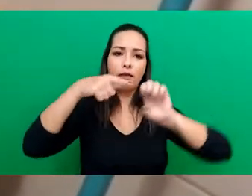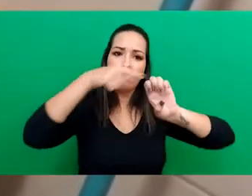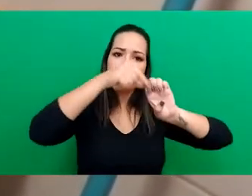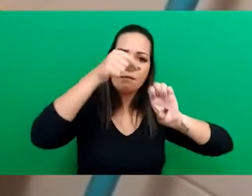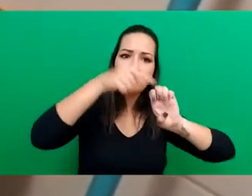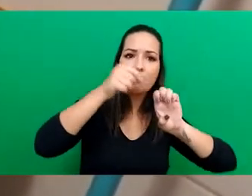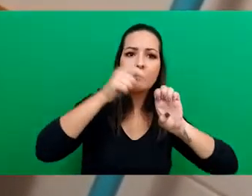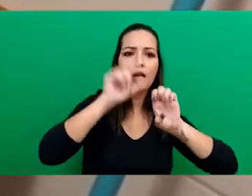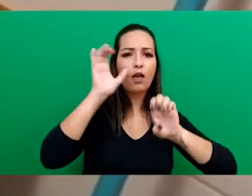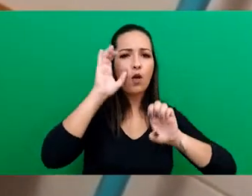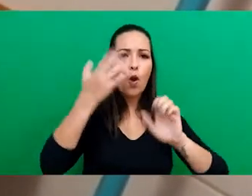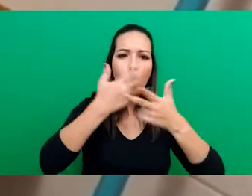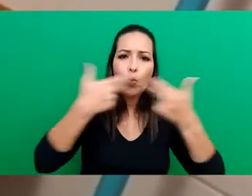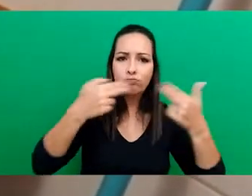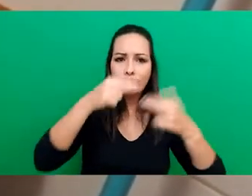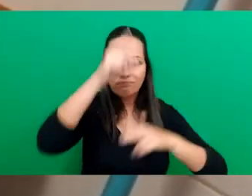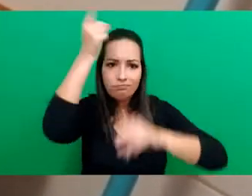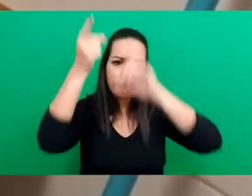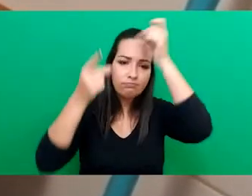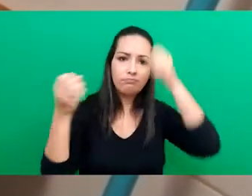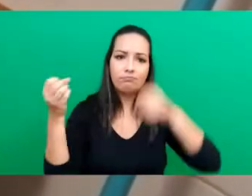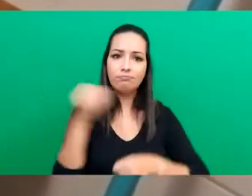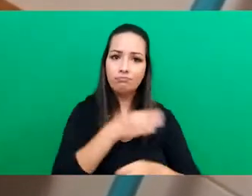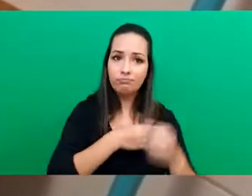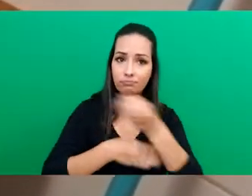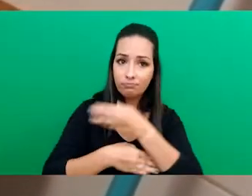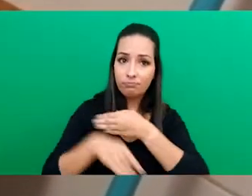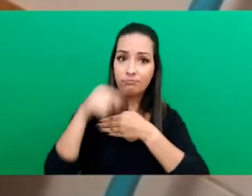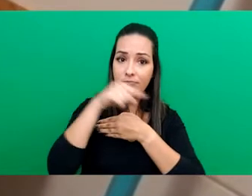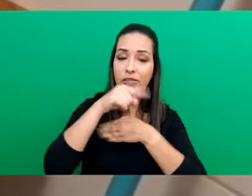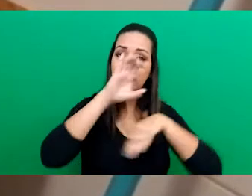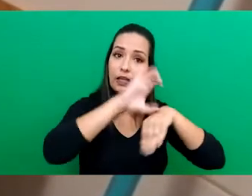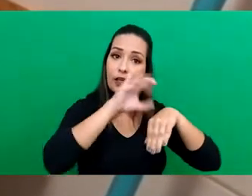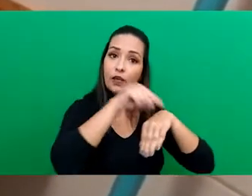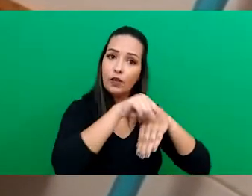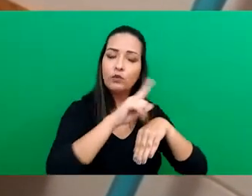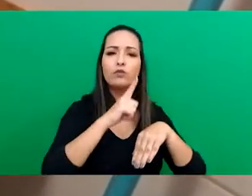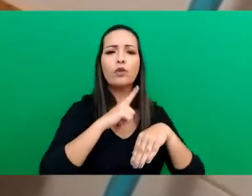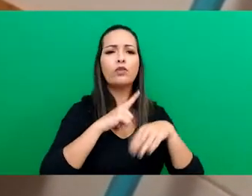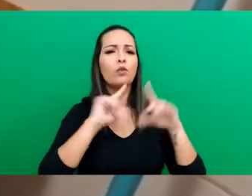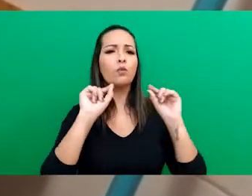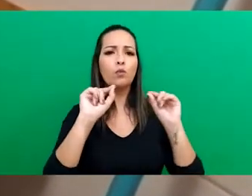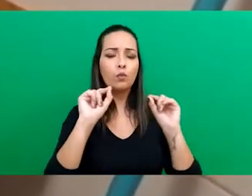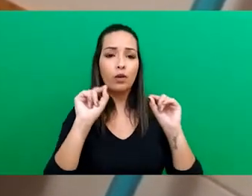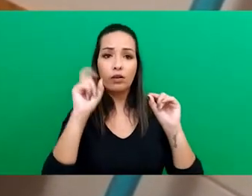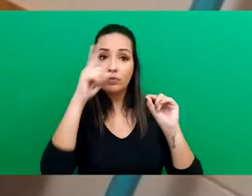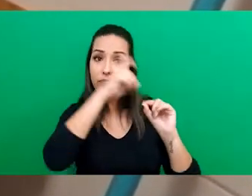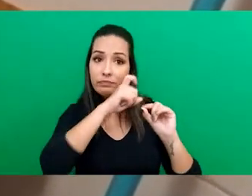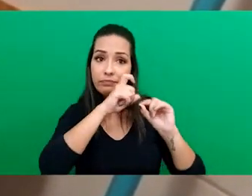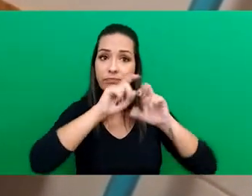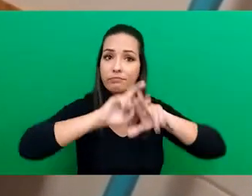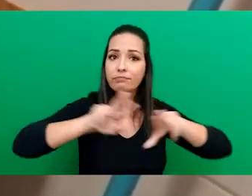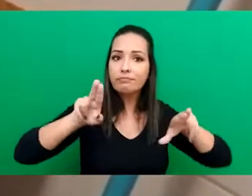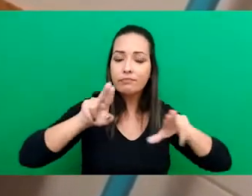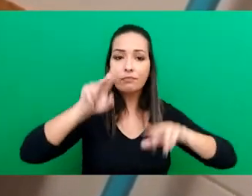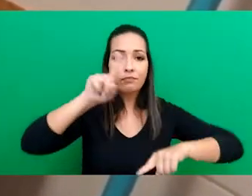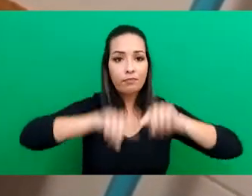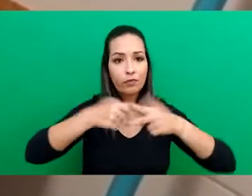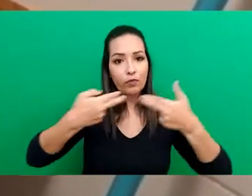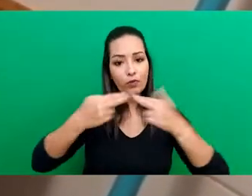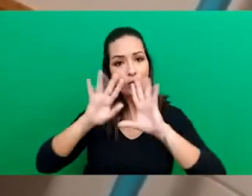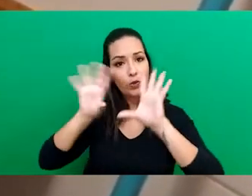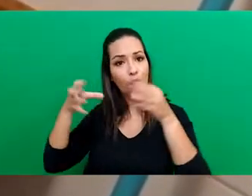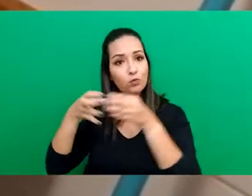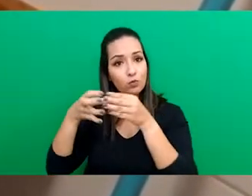empreendedorismo e soluções inovadoras. Na implementação desse curso, reconhecemos como dificuldades a quantidade de